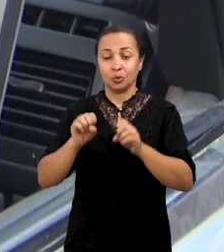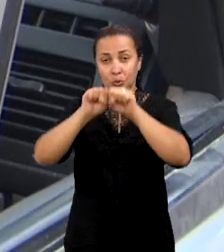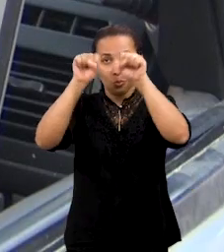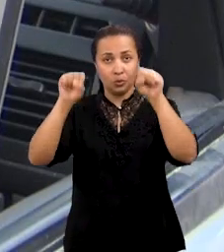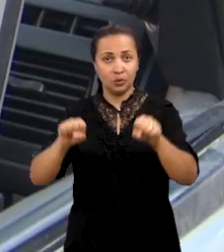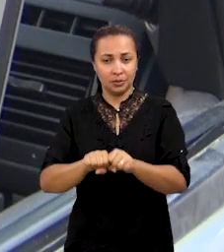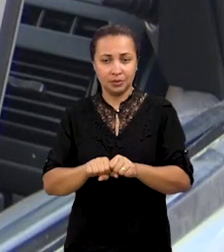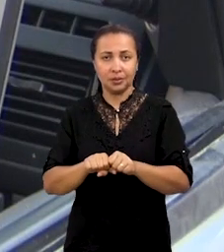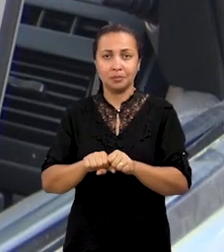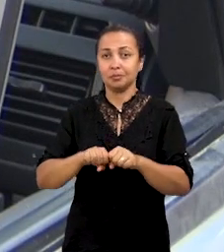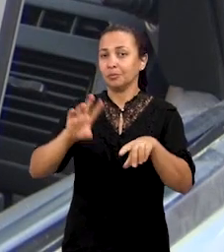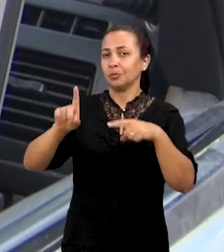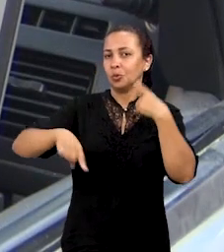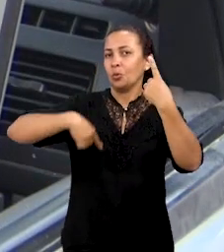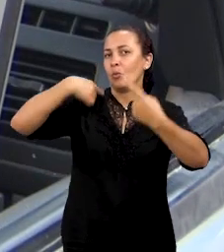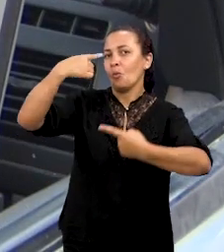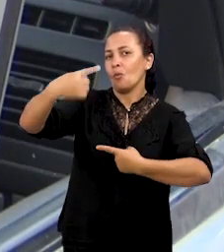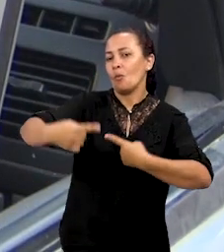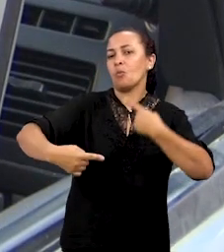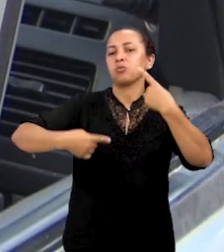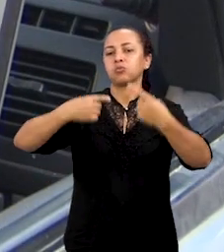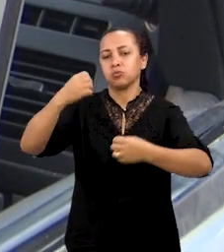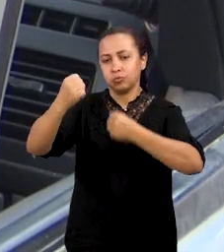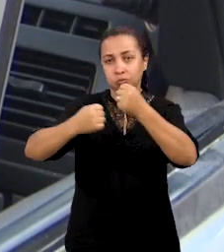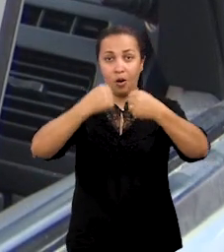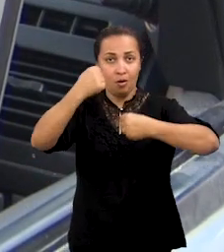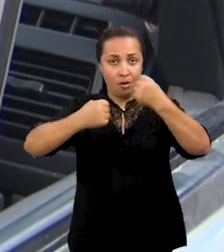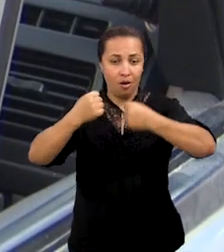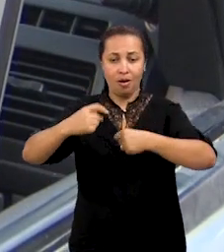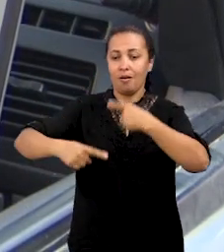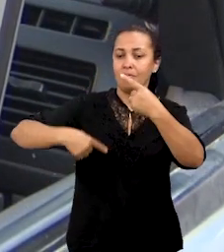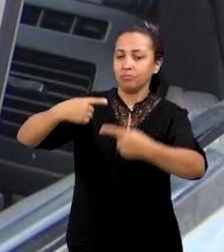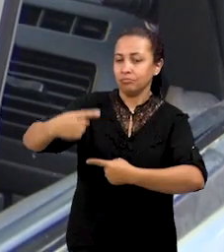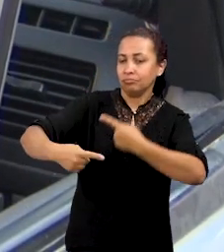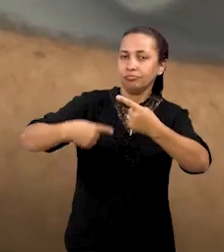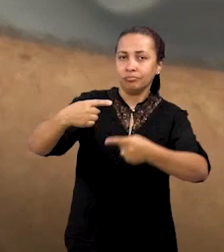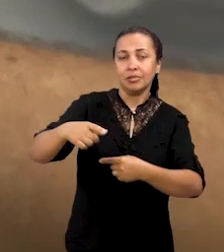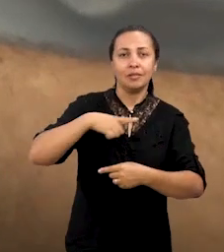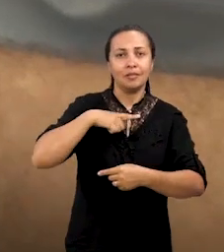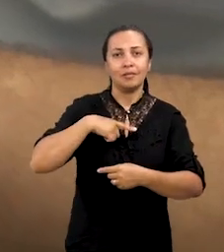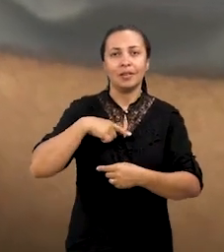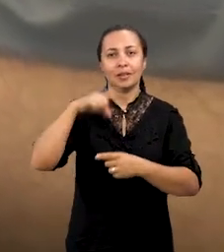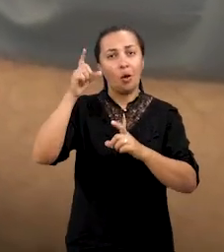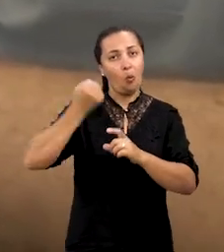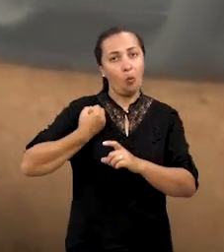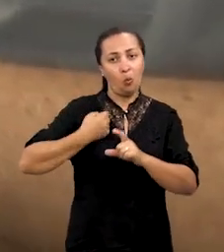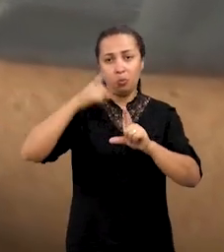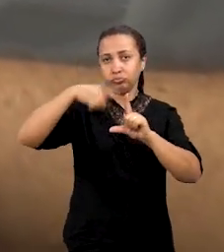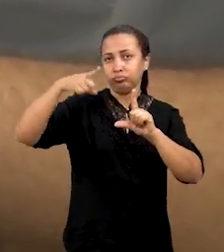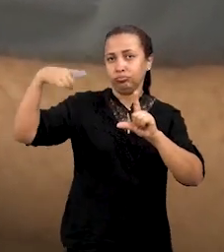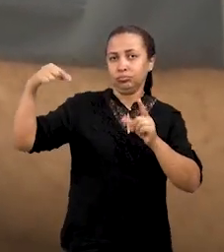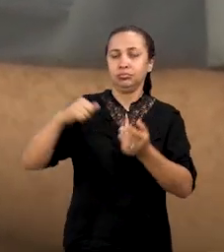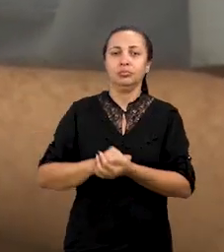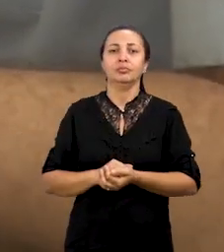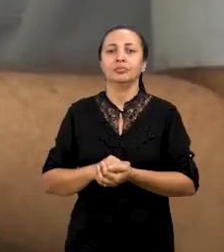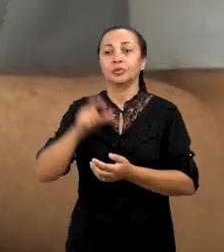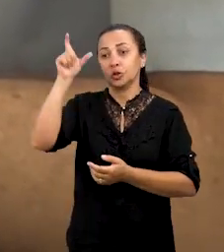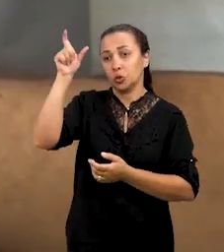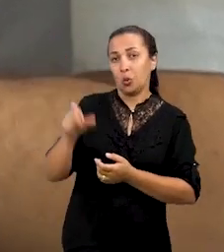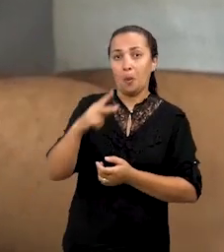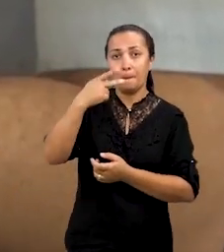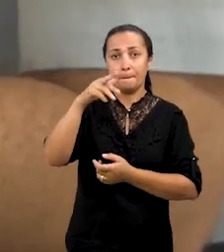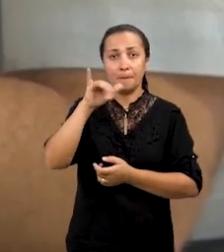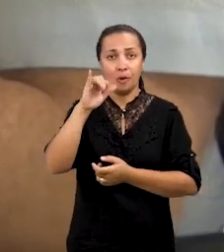enquanto o veículo automotor vai se locomovendo pela estrada, ele vai obtendo esses dados. Portanto, esse perfilógrafo de alto rendimento